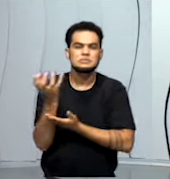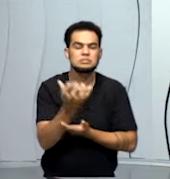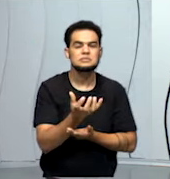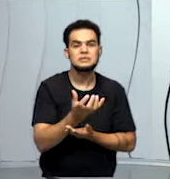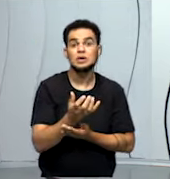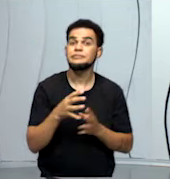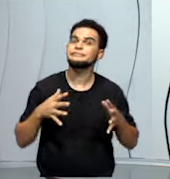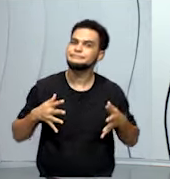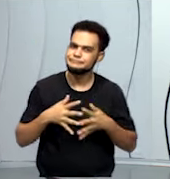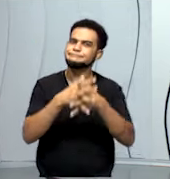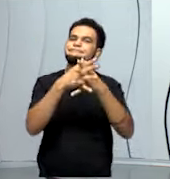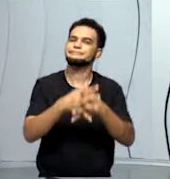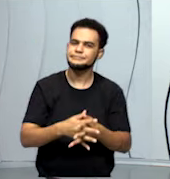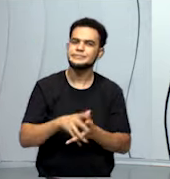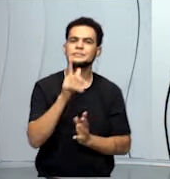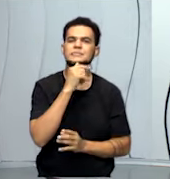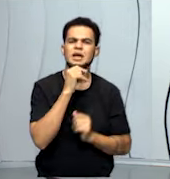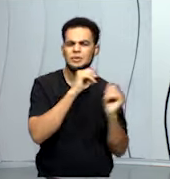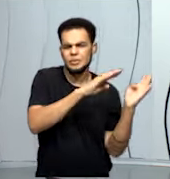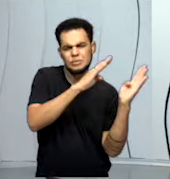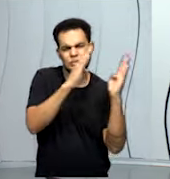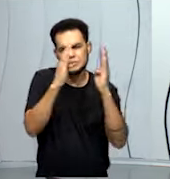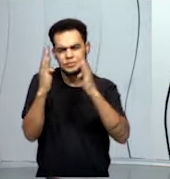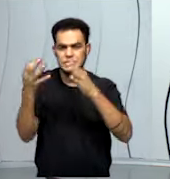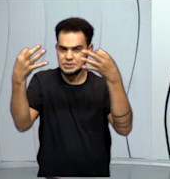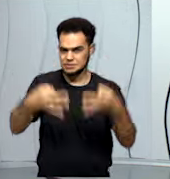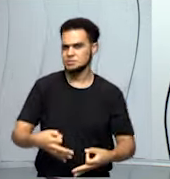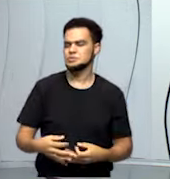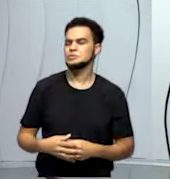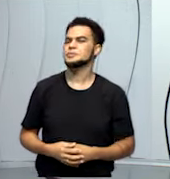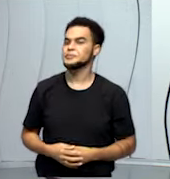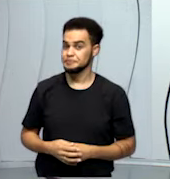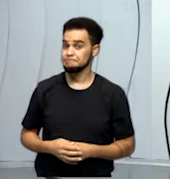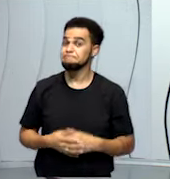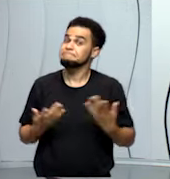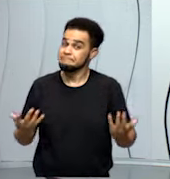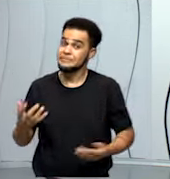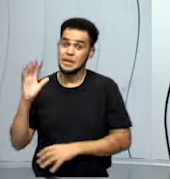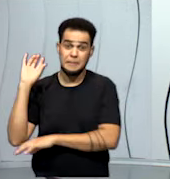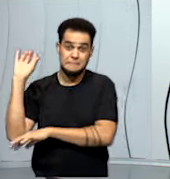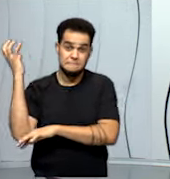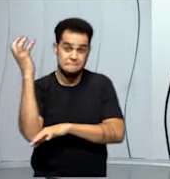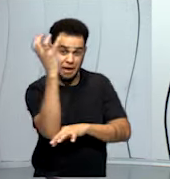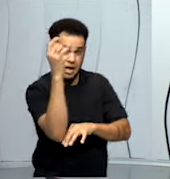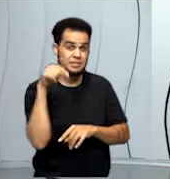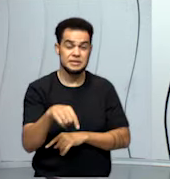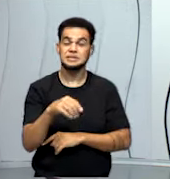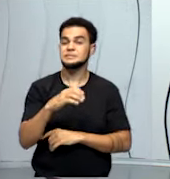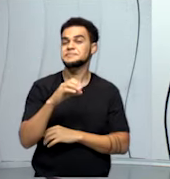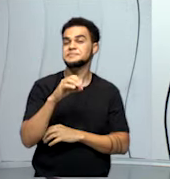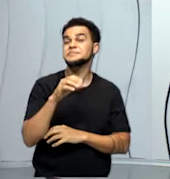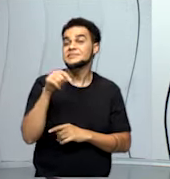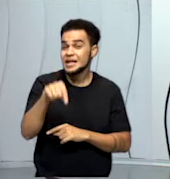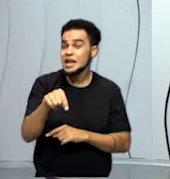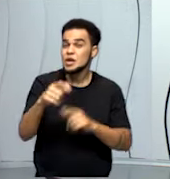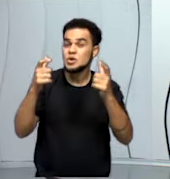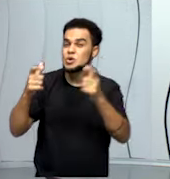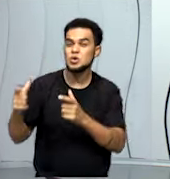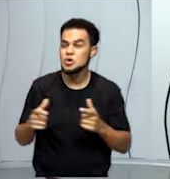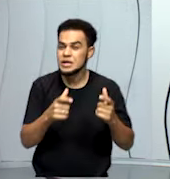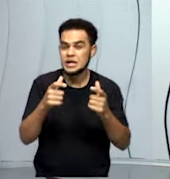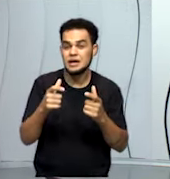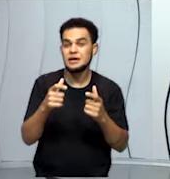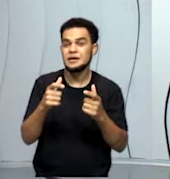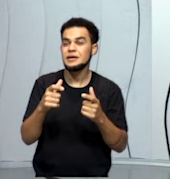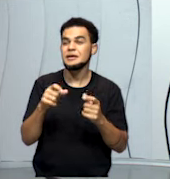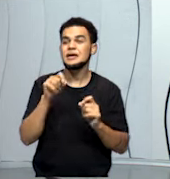dela, você desvia a água desse ciclo. E nas matas ciliares, por que quando a gente desmata, mata ciliar,